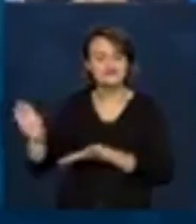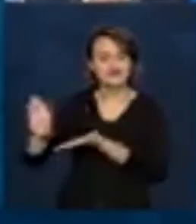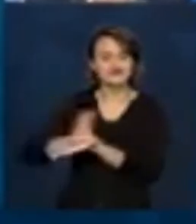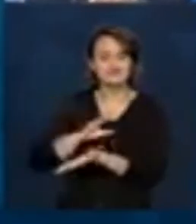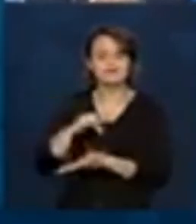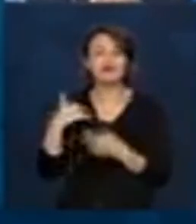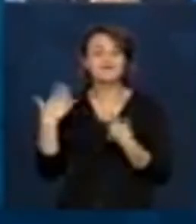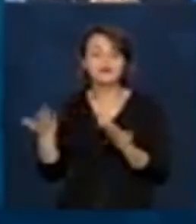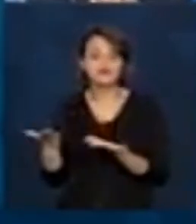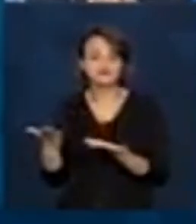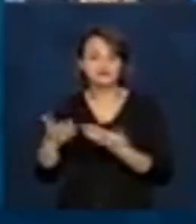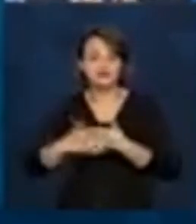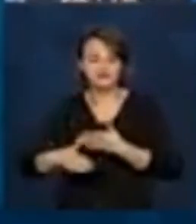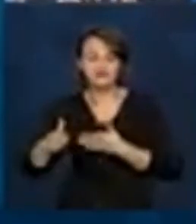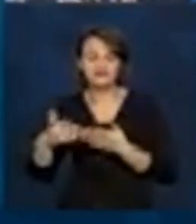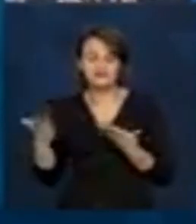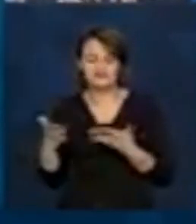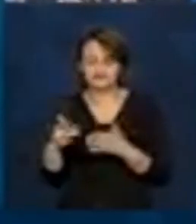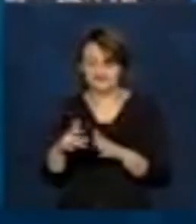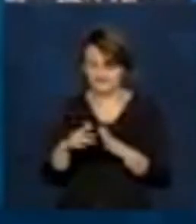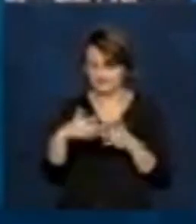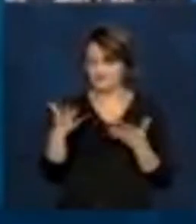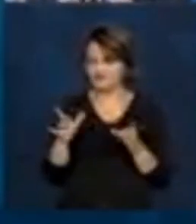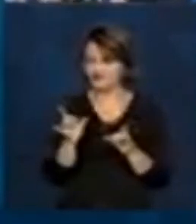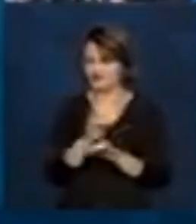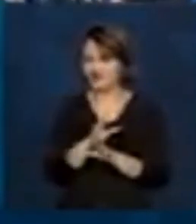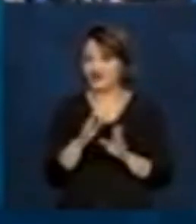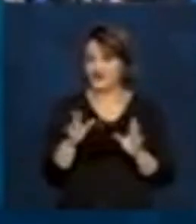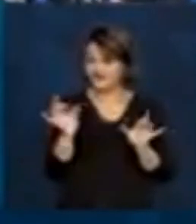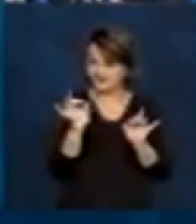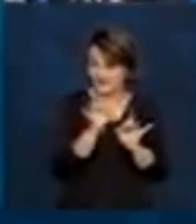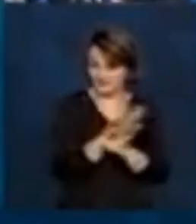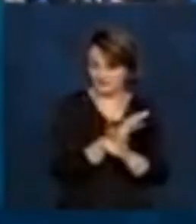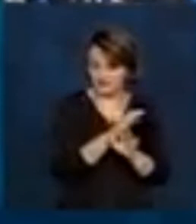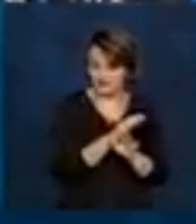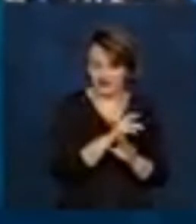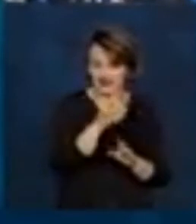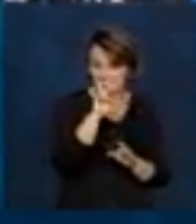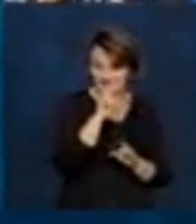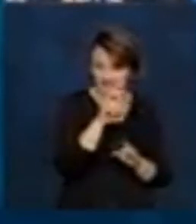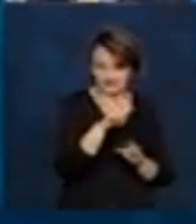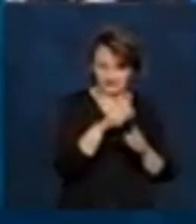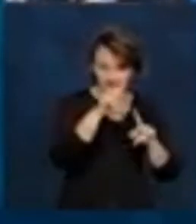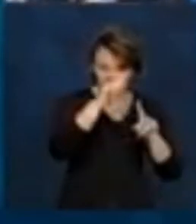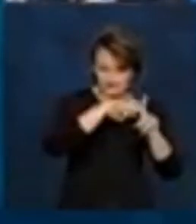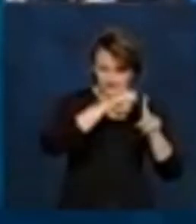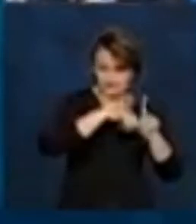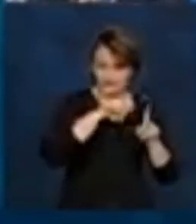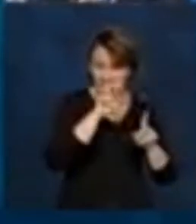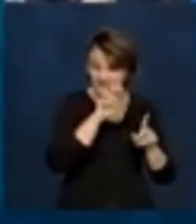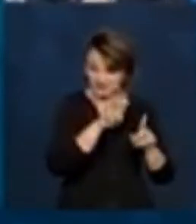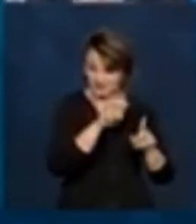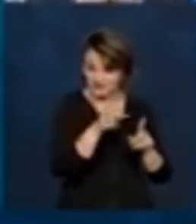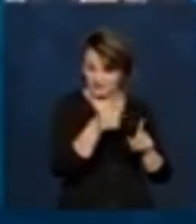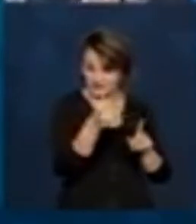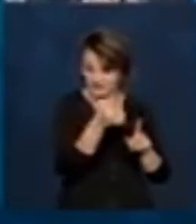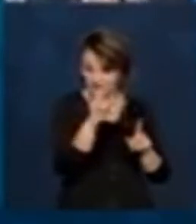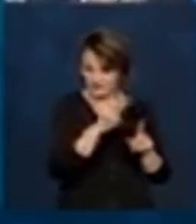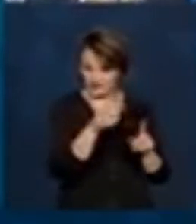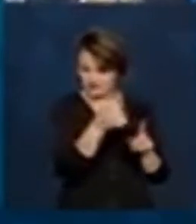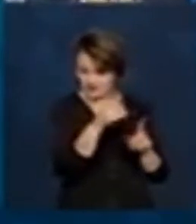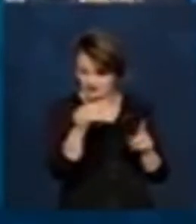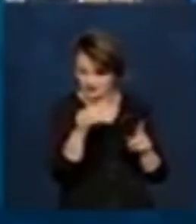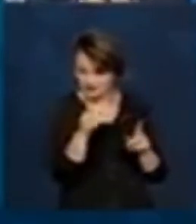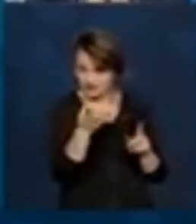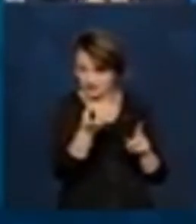extensão? Quando terminar o recebimento da quinta parcela do auxílio. Ou seja,